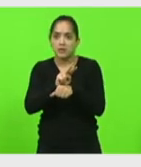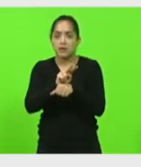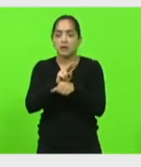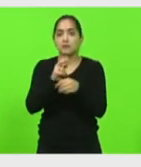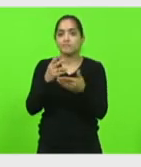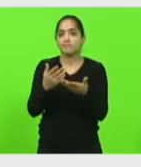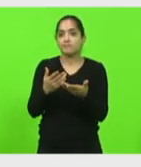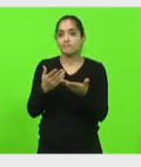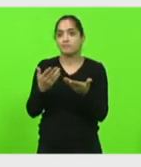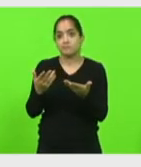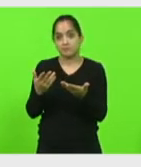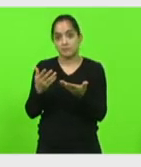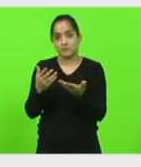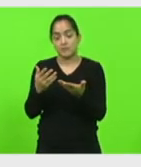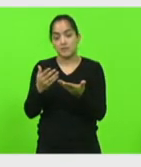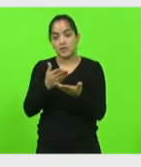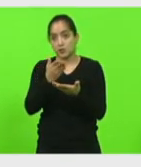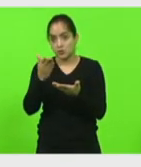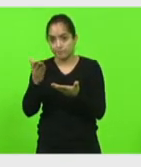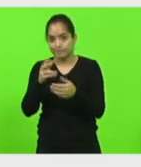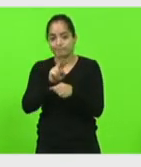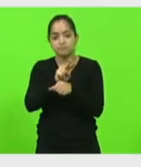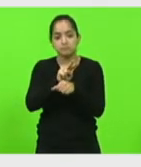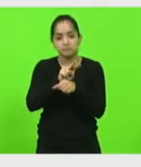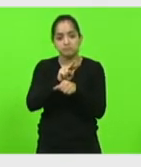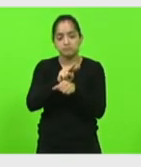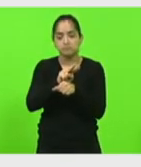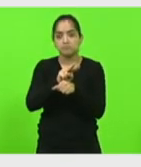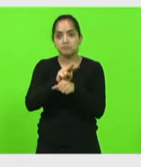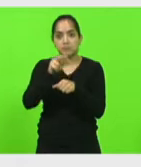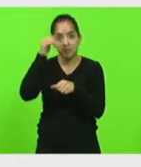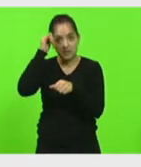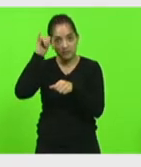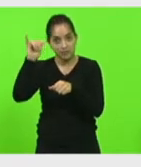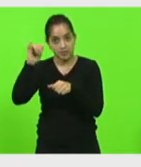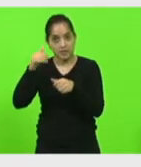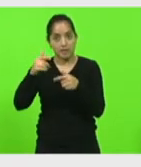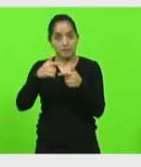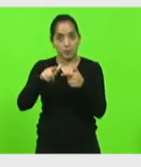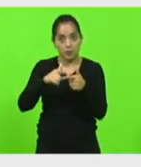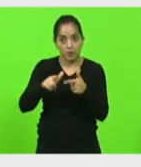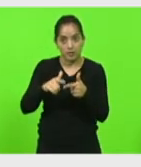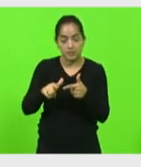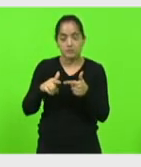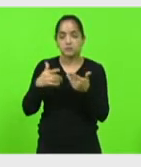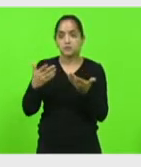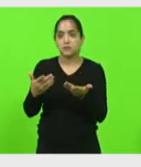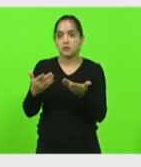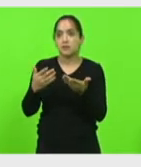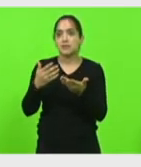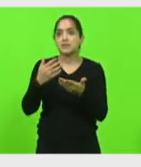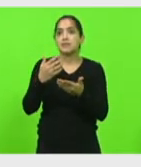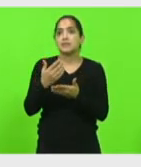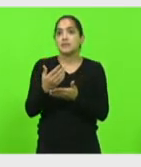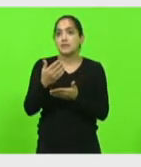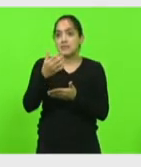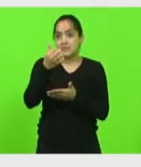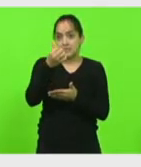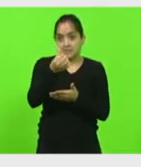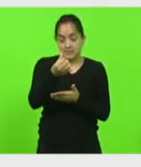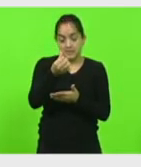será dando essa manutenção preventiva nós temos seis mil quilômetros de malha